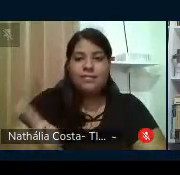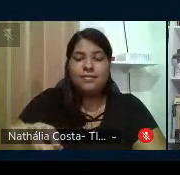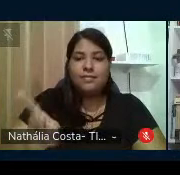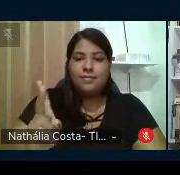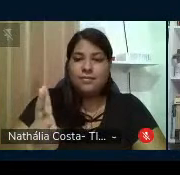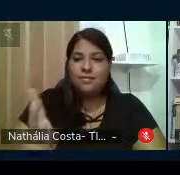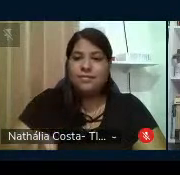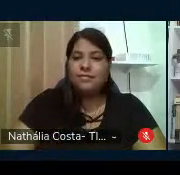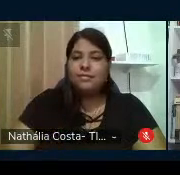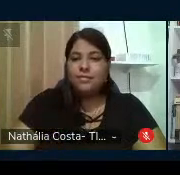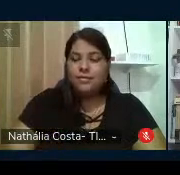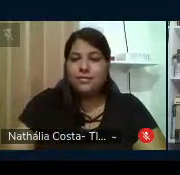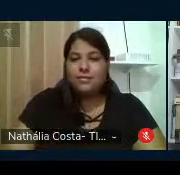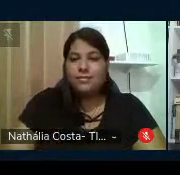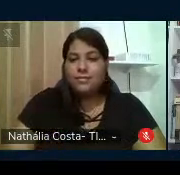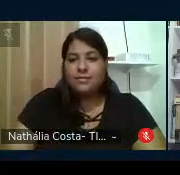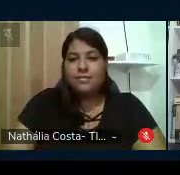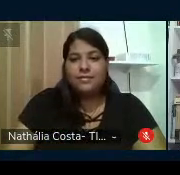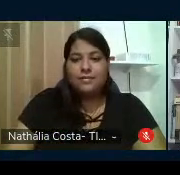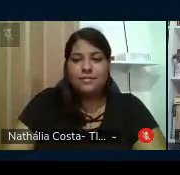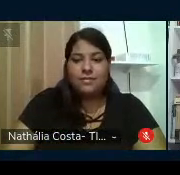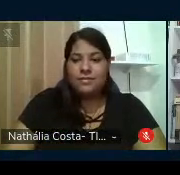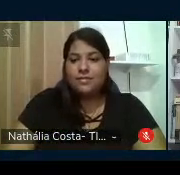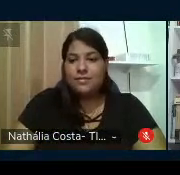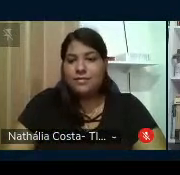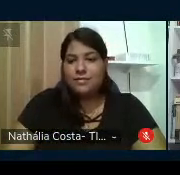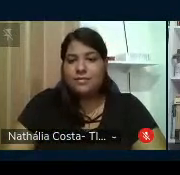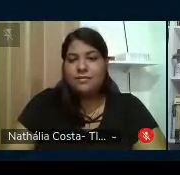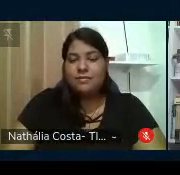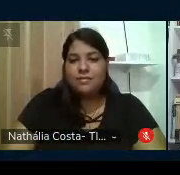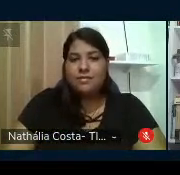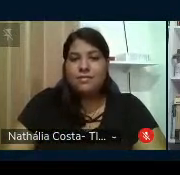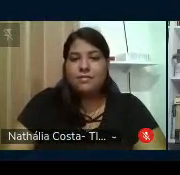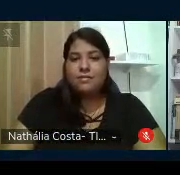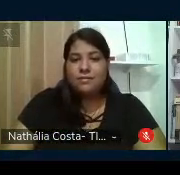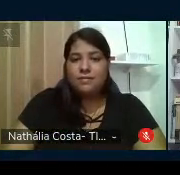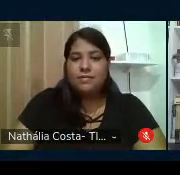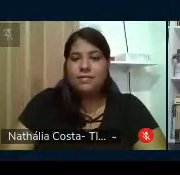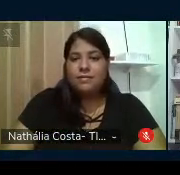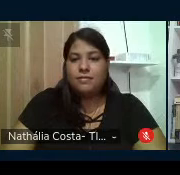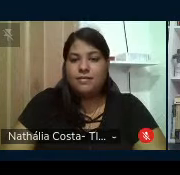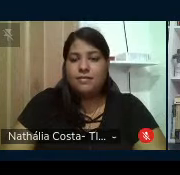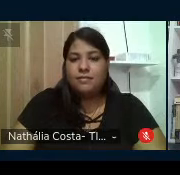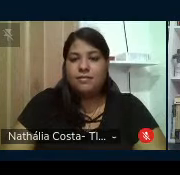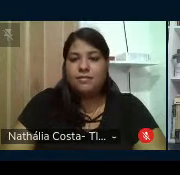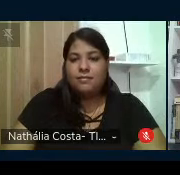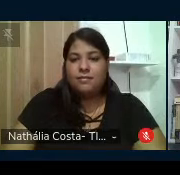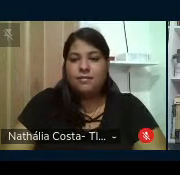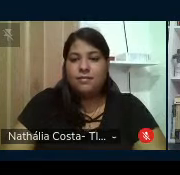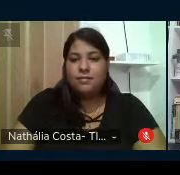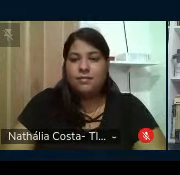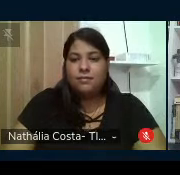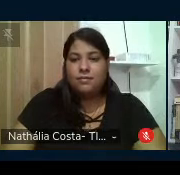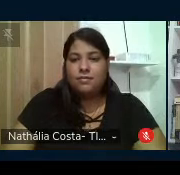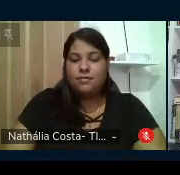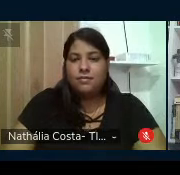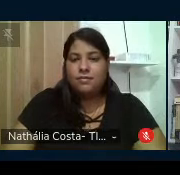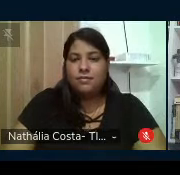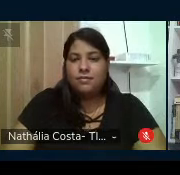outra onda desvende De mãos dadas vão e voltam, ninguém solta a mão,